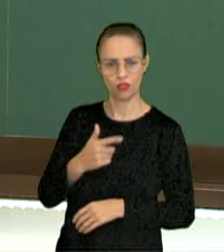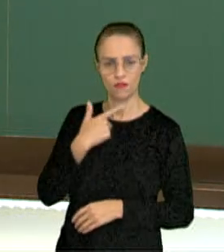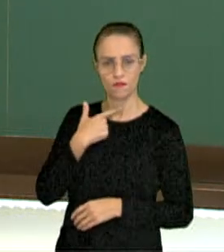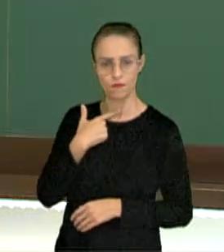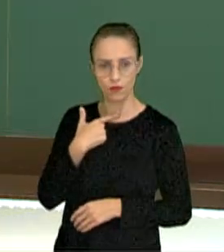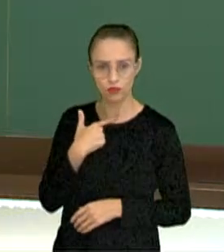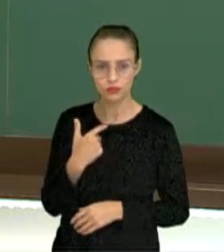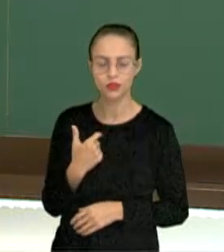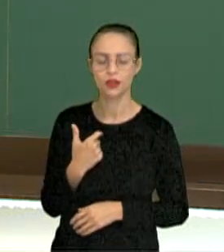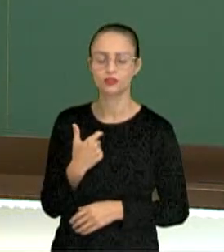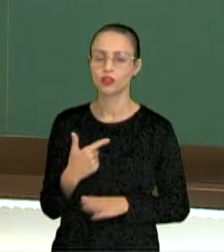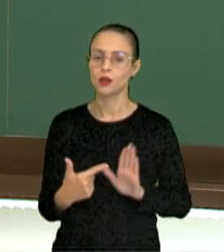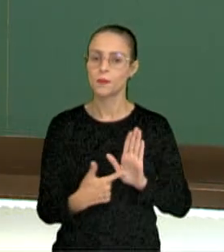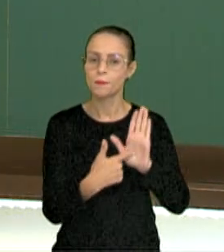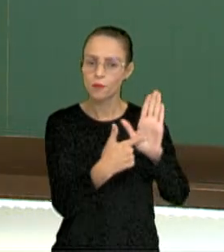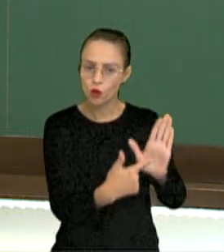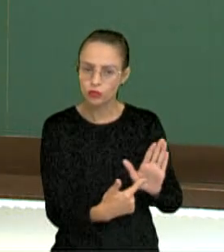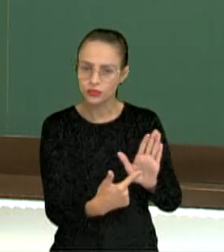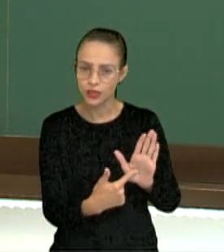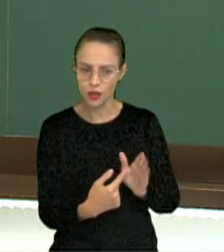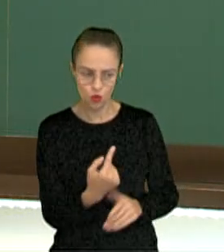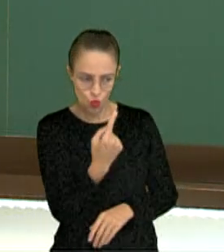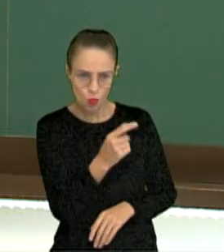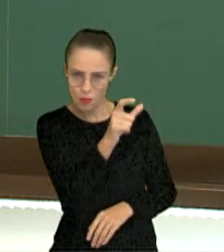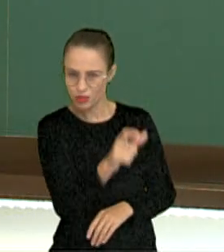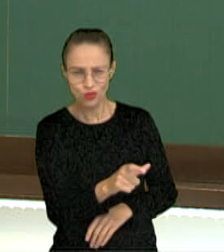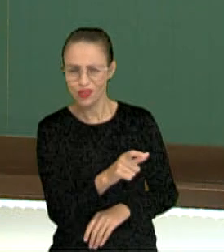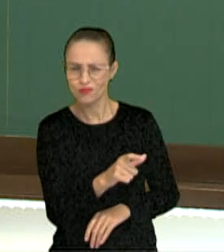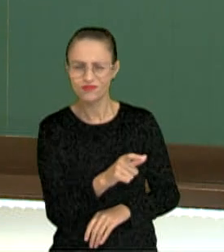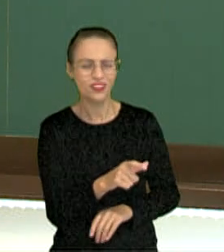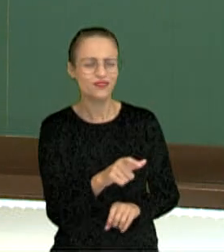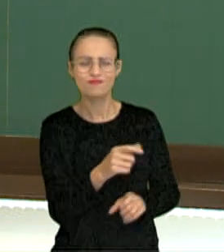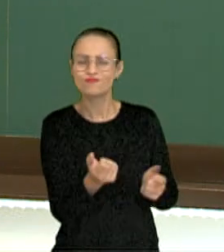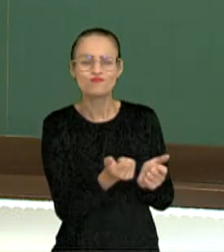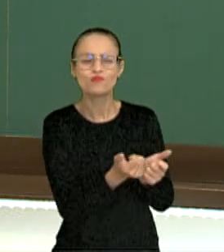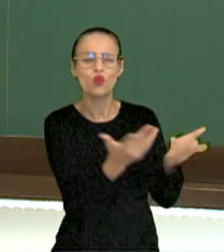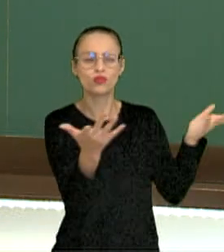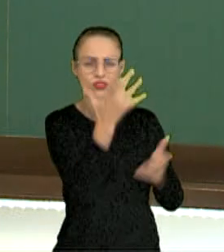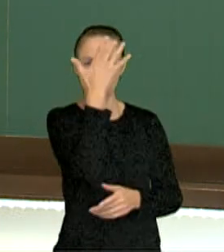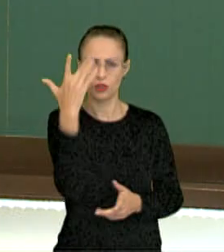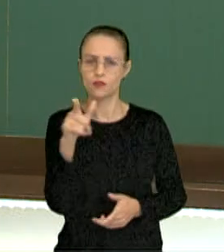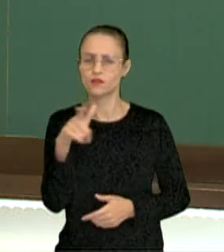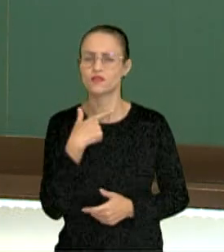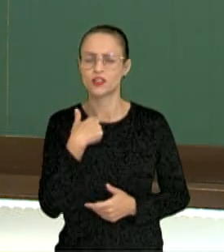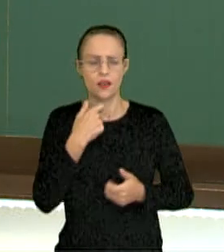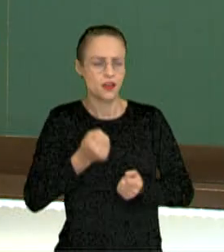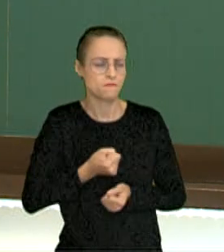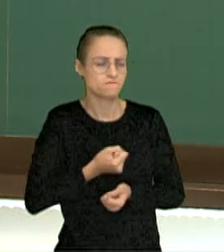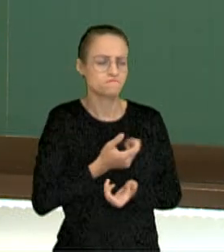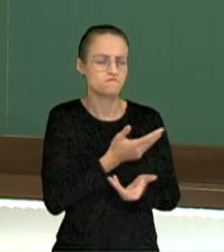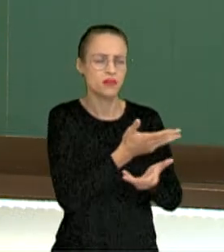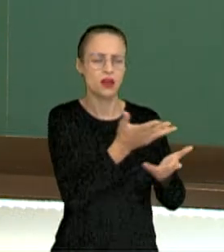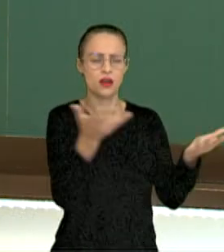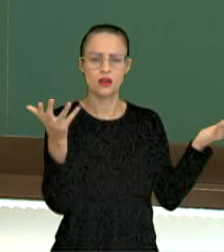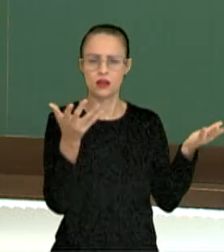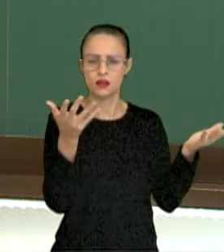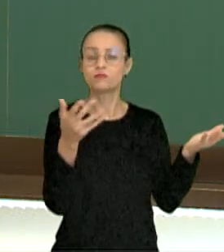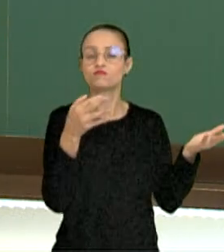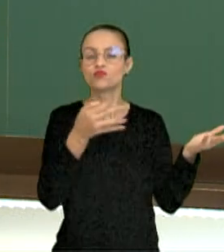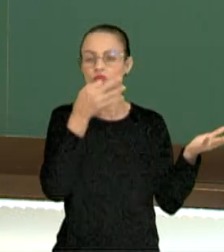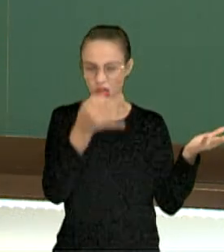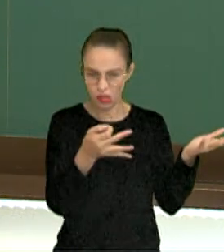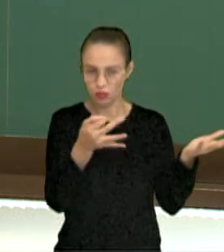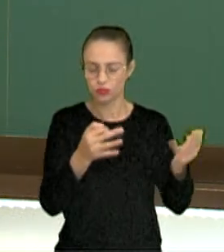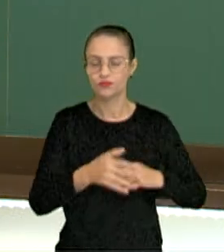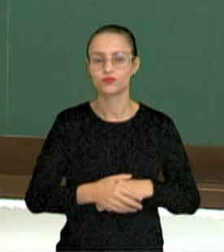demonstrar não apenas a uma, mas a muitas pessoas o que sente ou pensa sobre determinado assunto ou acontecimento?